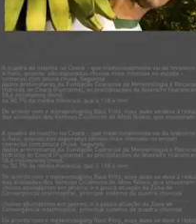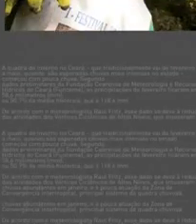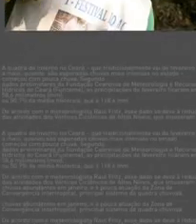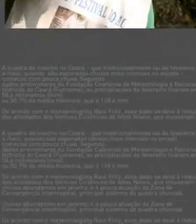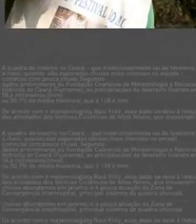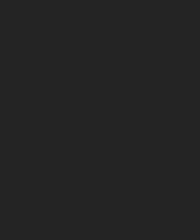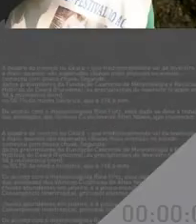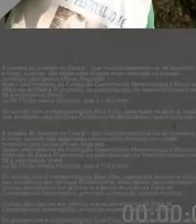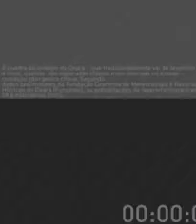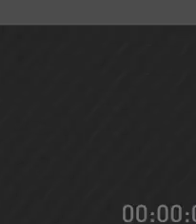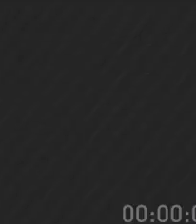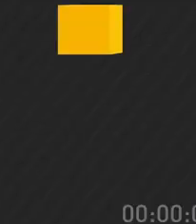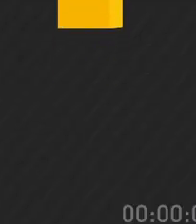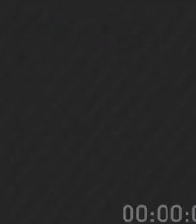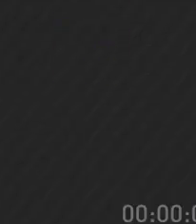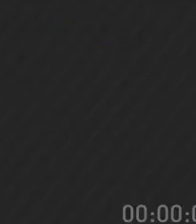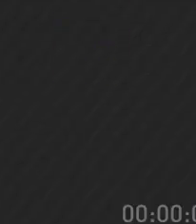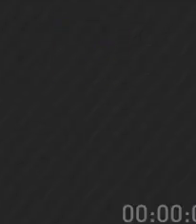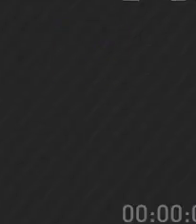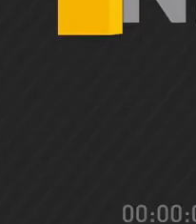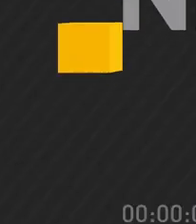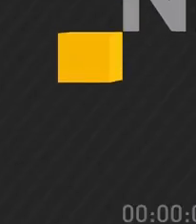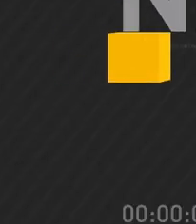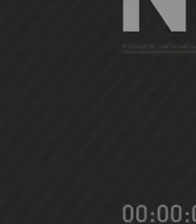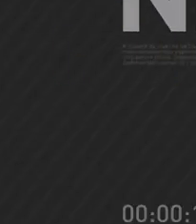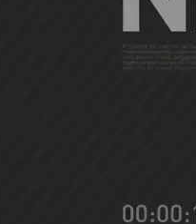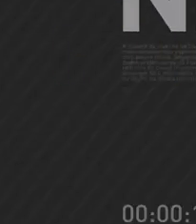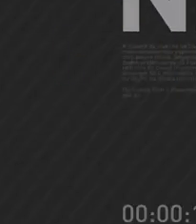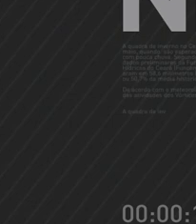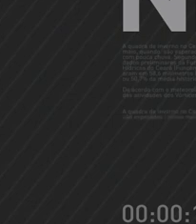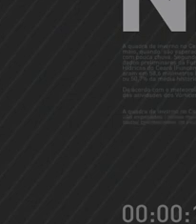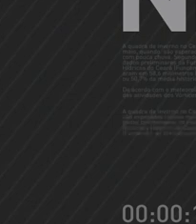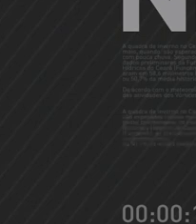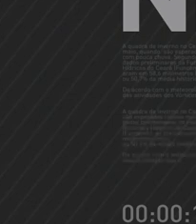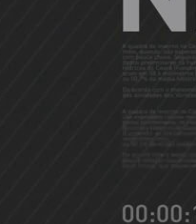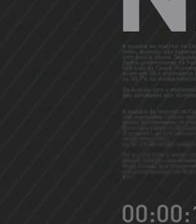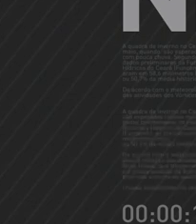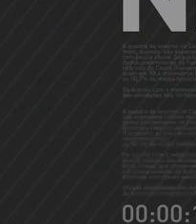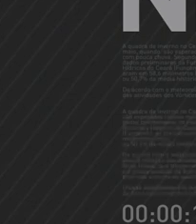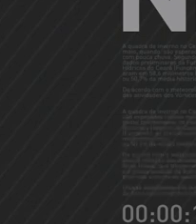Quintena Coelho Transcrição e Legendas Quintena Coelho e